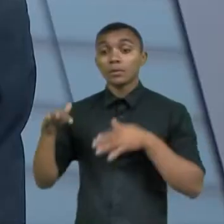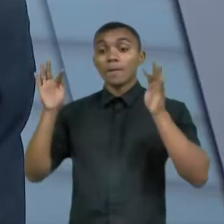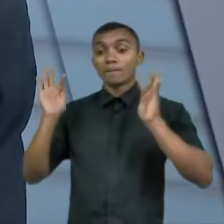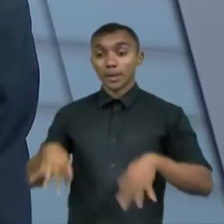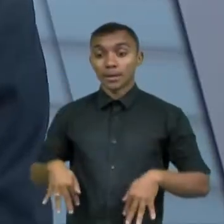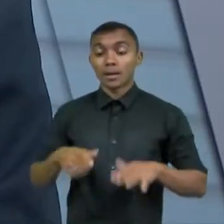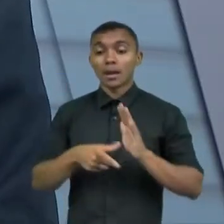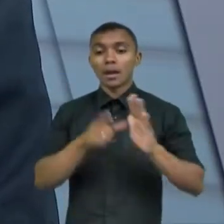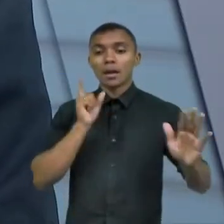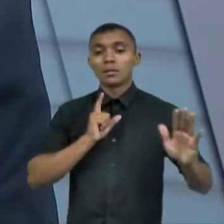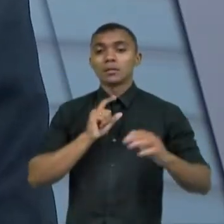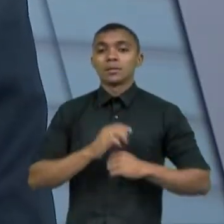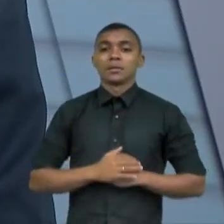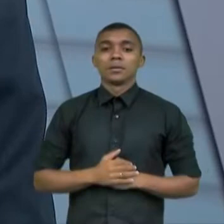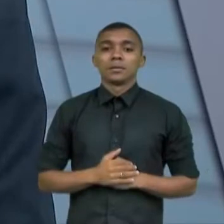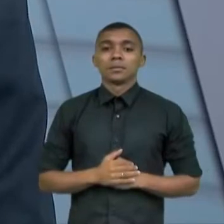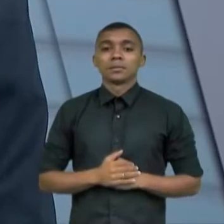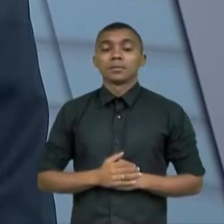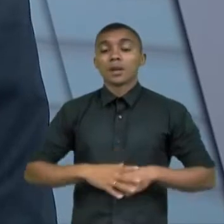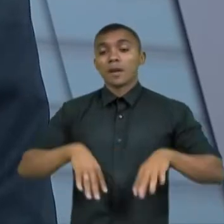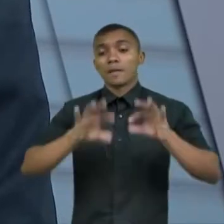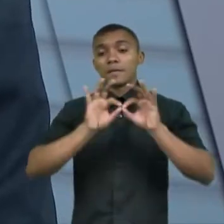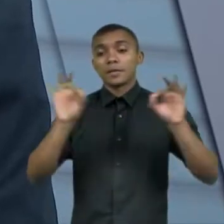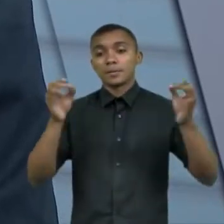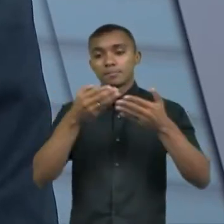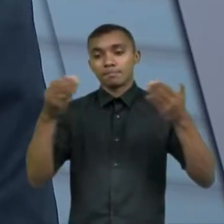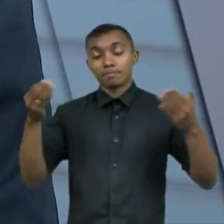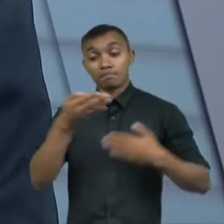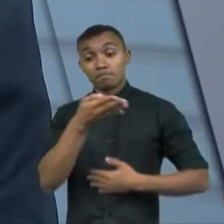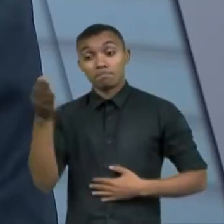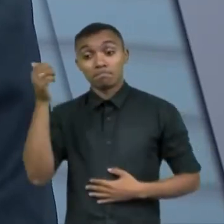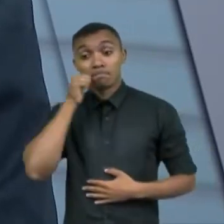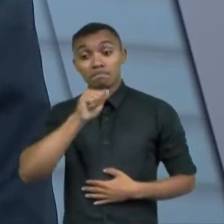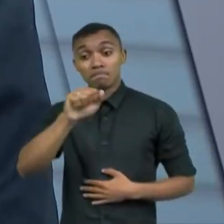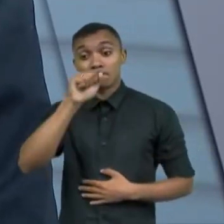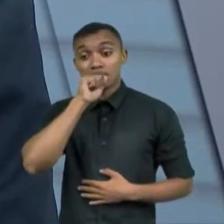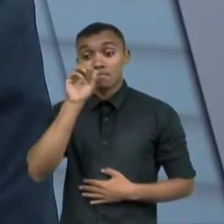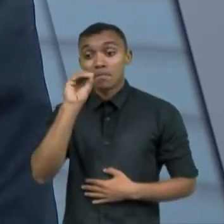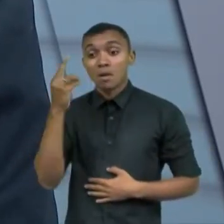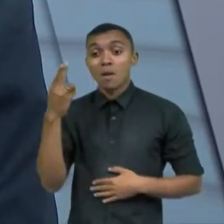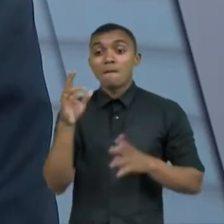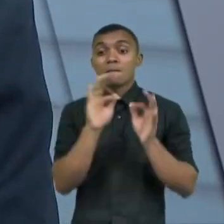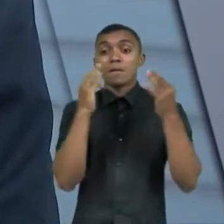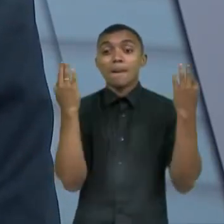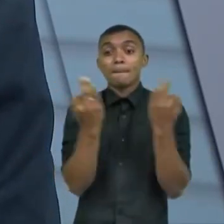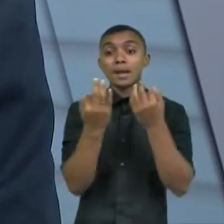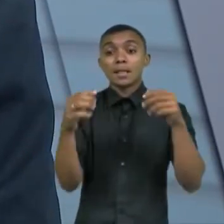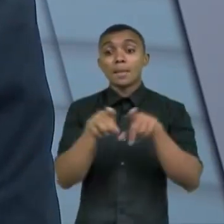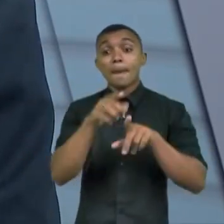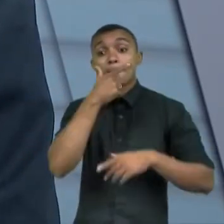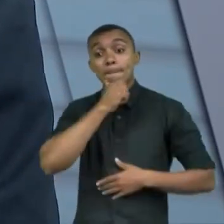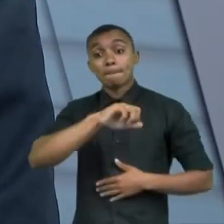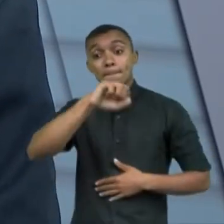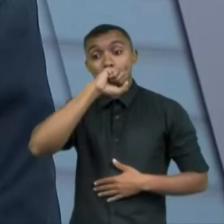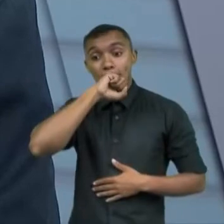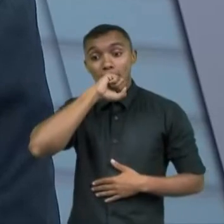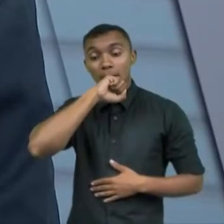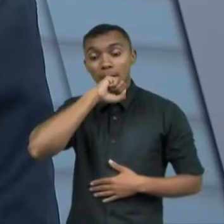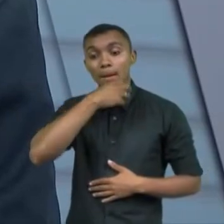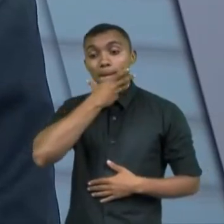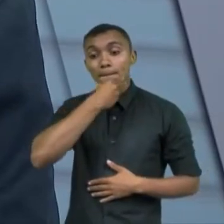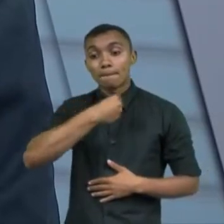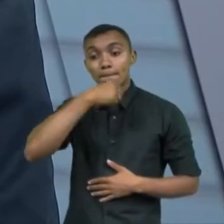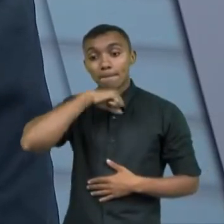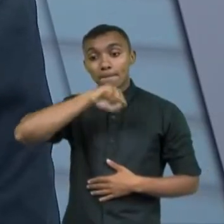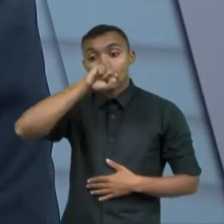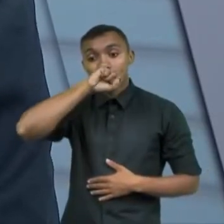qual a mensagem que a senhora manda para uma mãe para uma família para um pai para alguém que